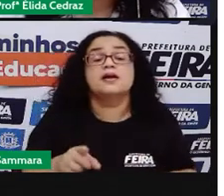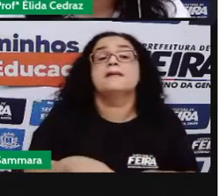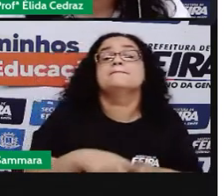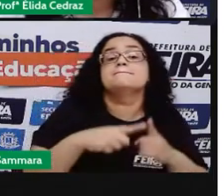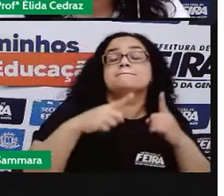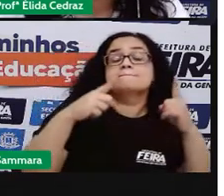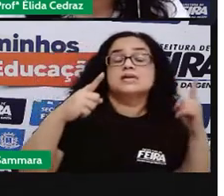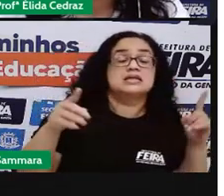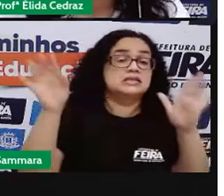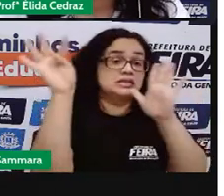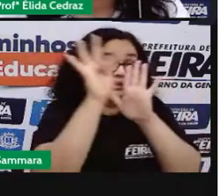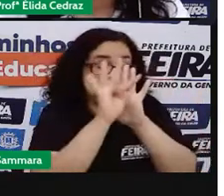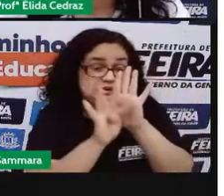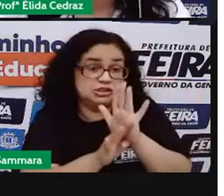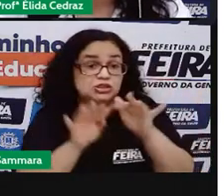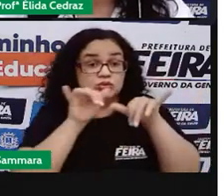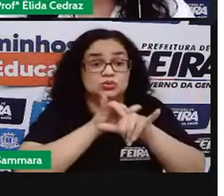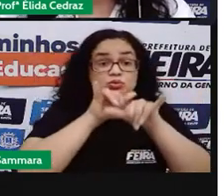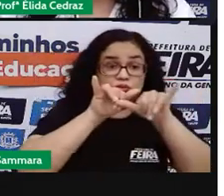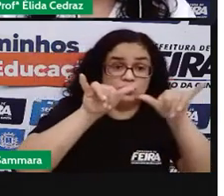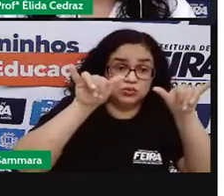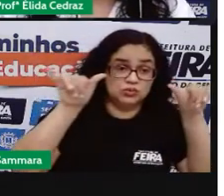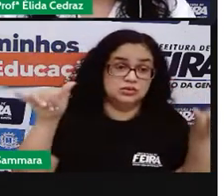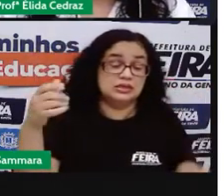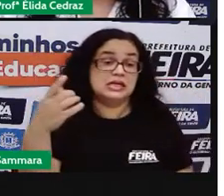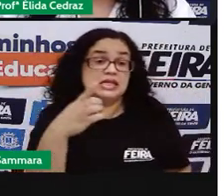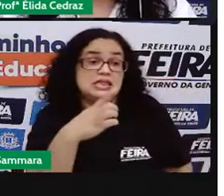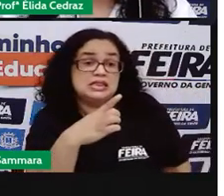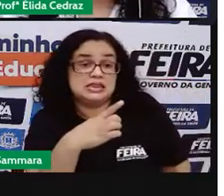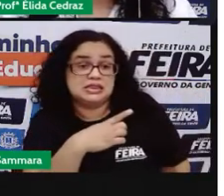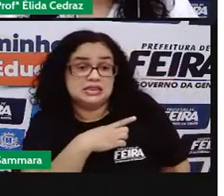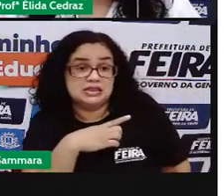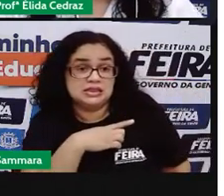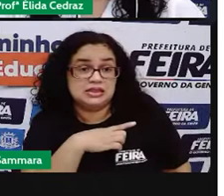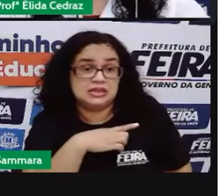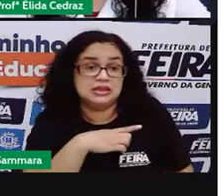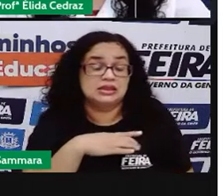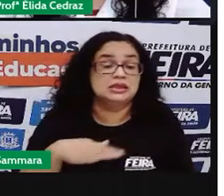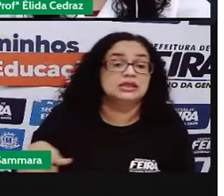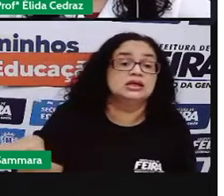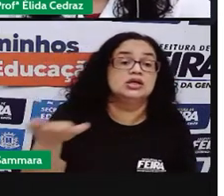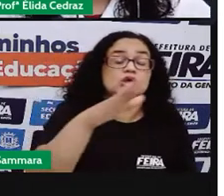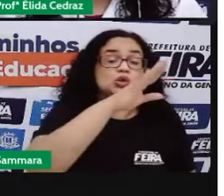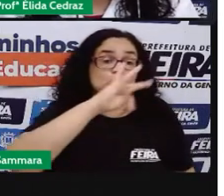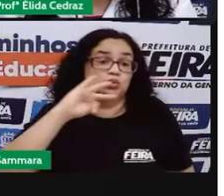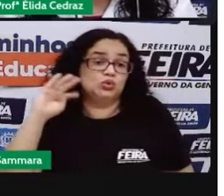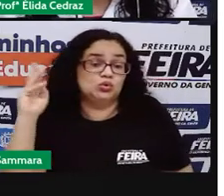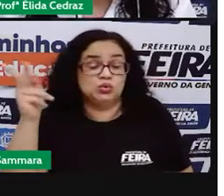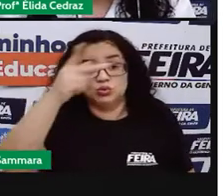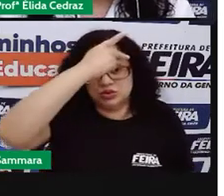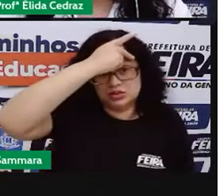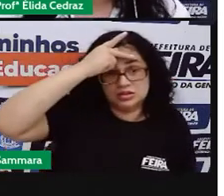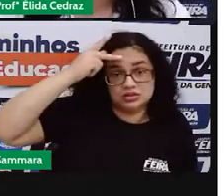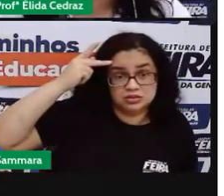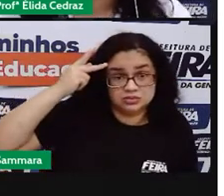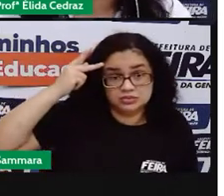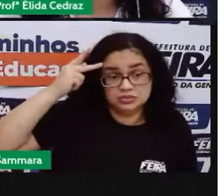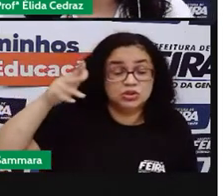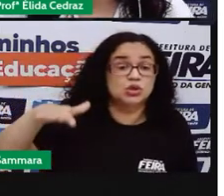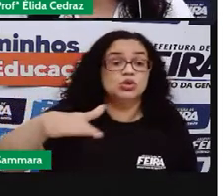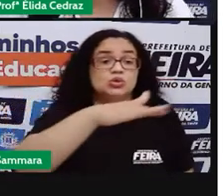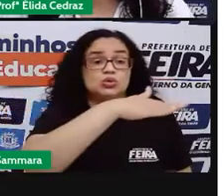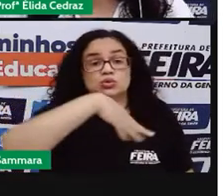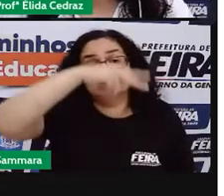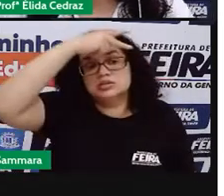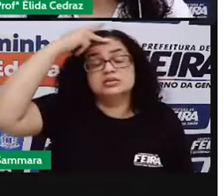esses textos publicitários, eles são colocados à disposição de todas as pessoas. Todas as